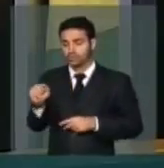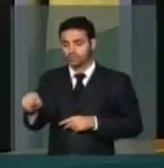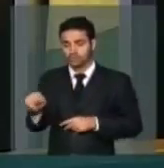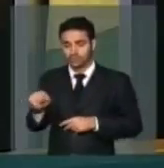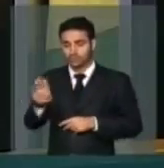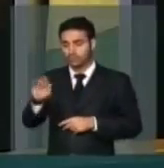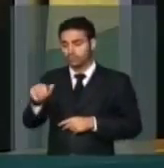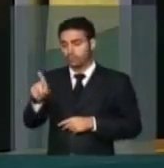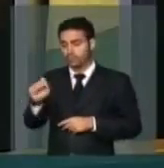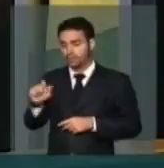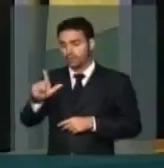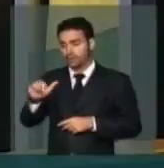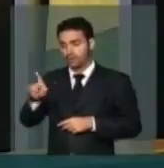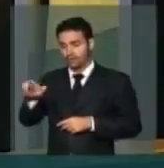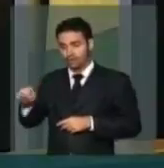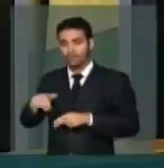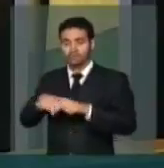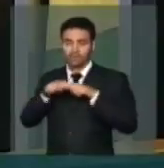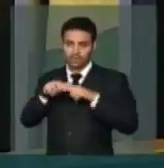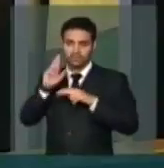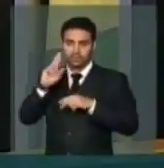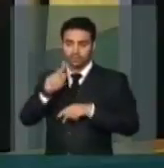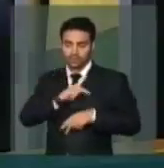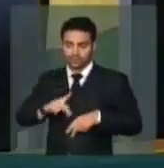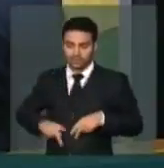Lila Alegrense. Então, senhor presidente, está registrado. Muito obrigado.